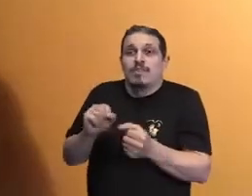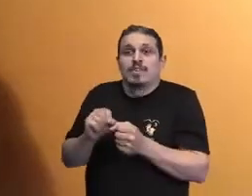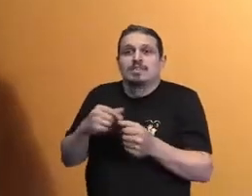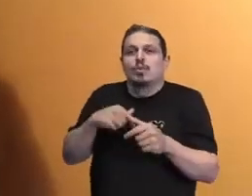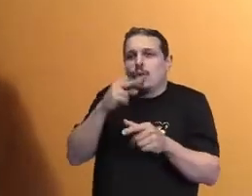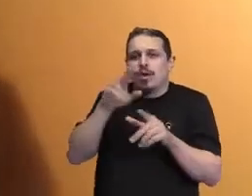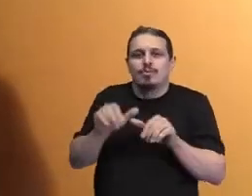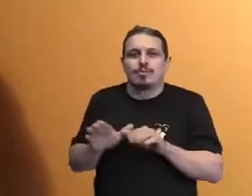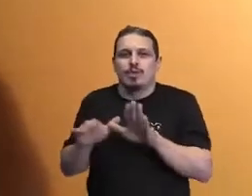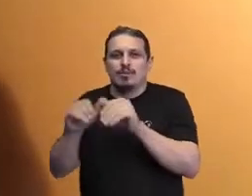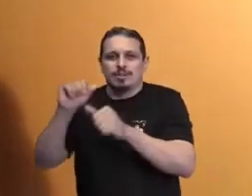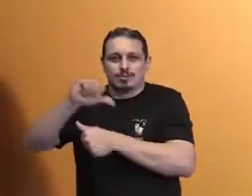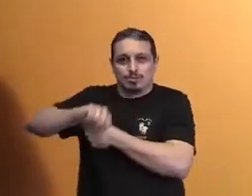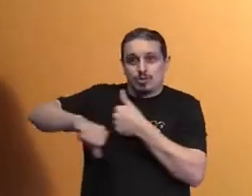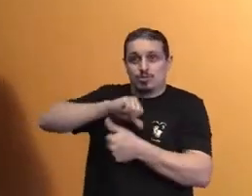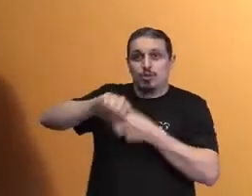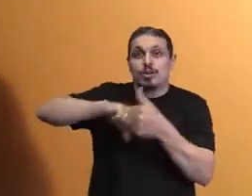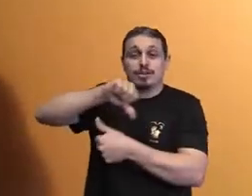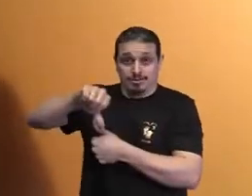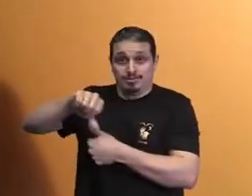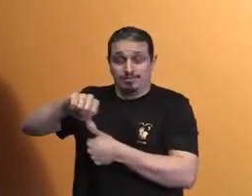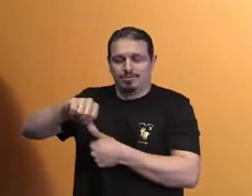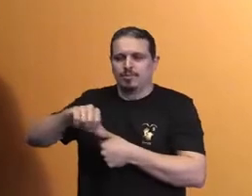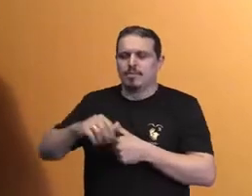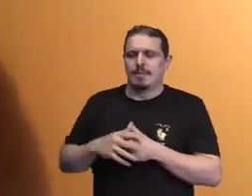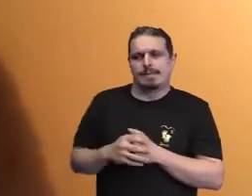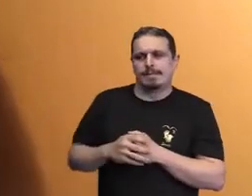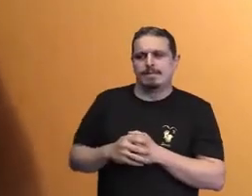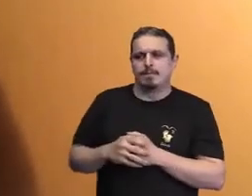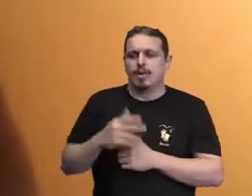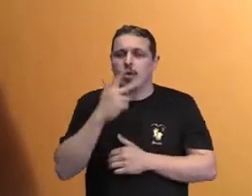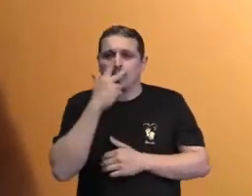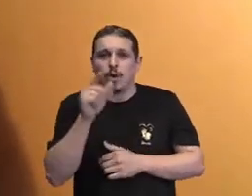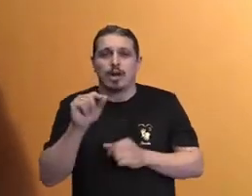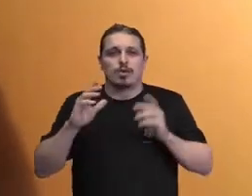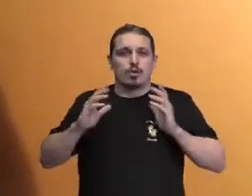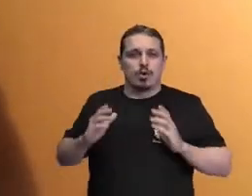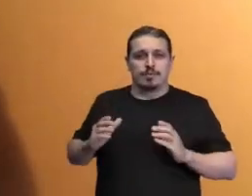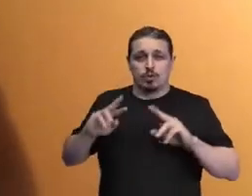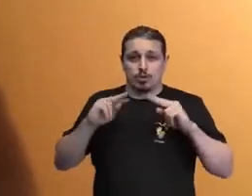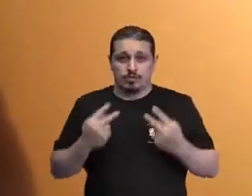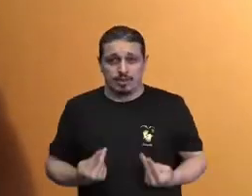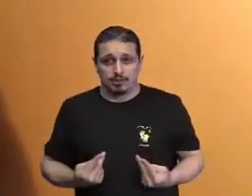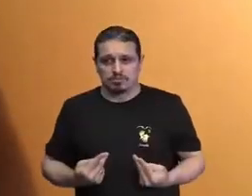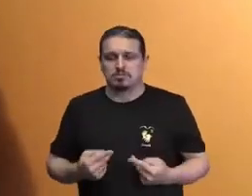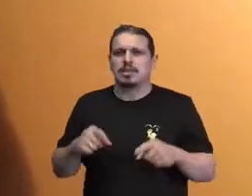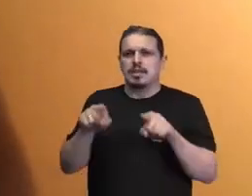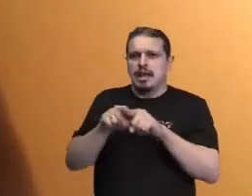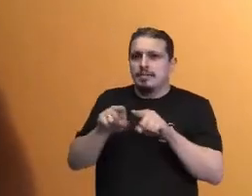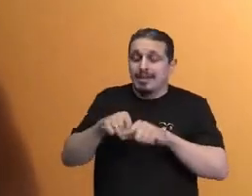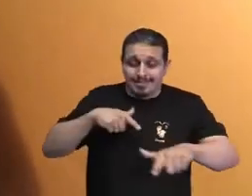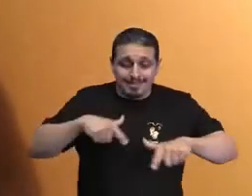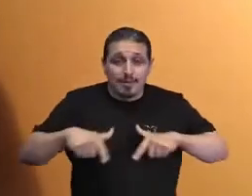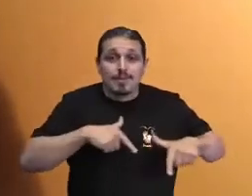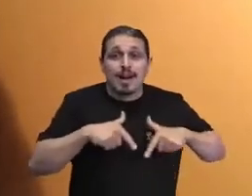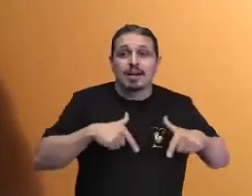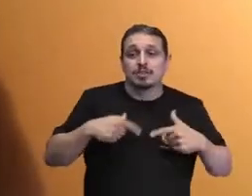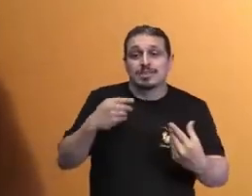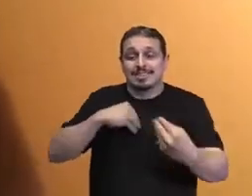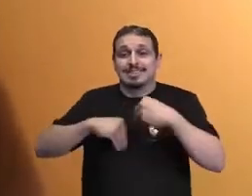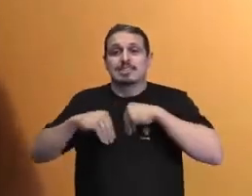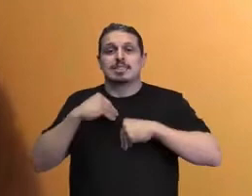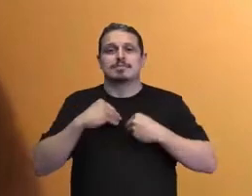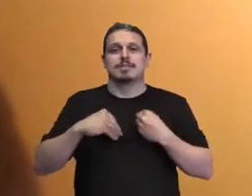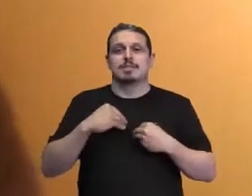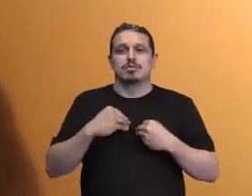estamos, da maneira que estamos, da conduta que temos, mas isso dá um trabalho e é preciso esforço para